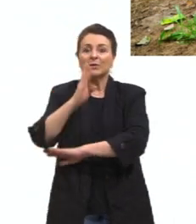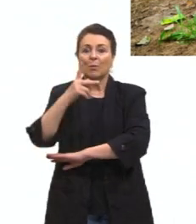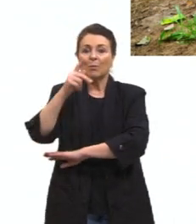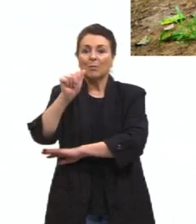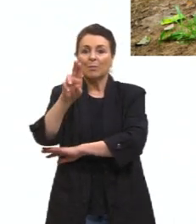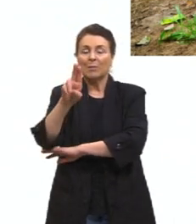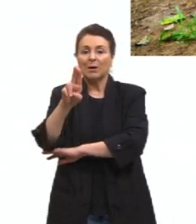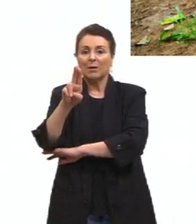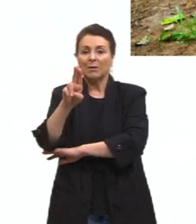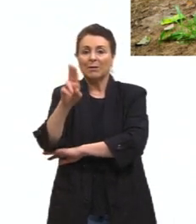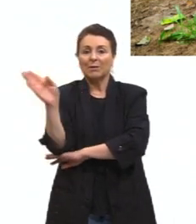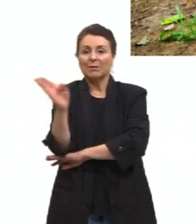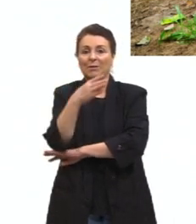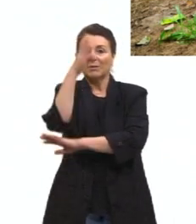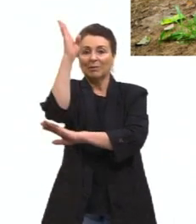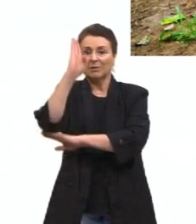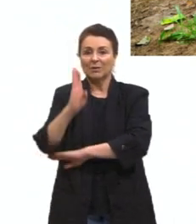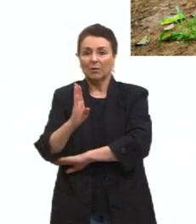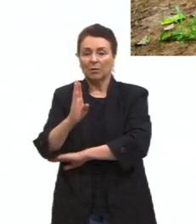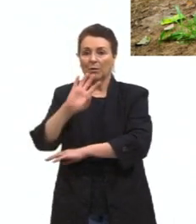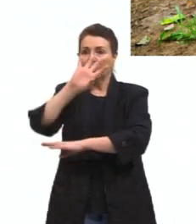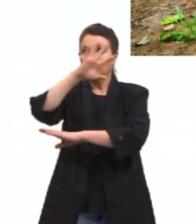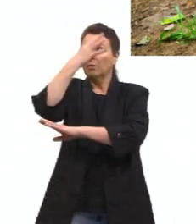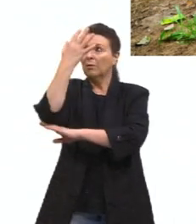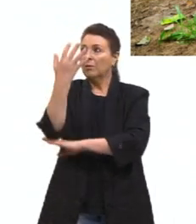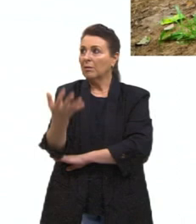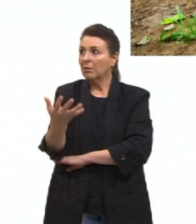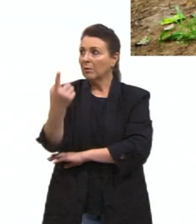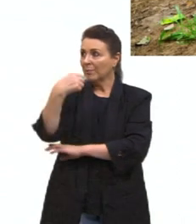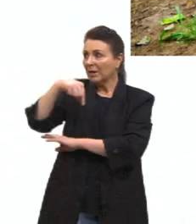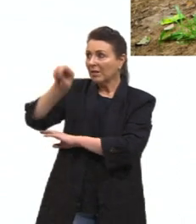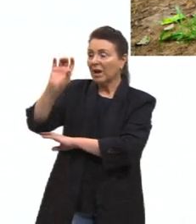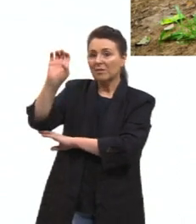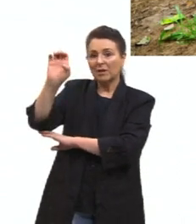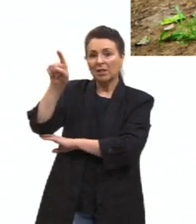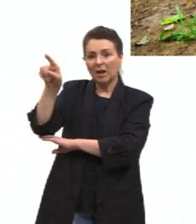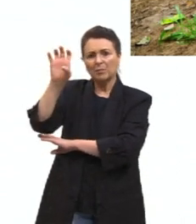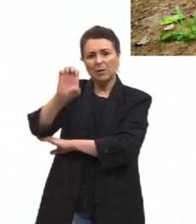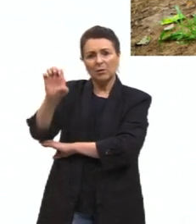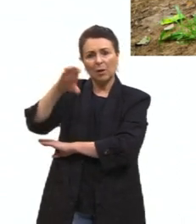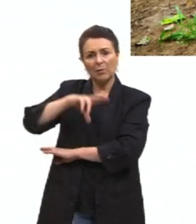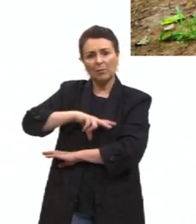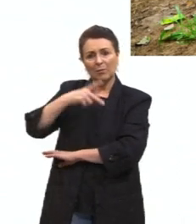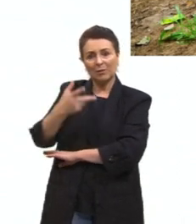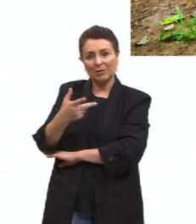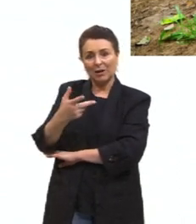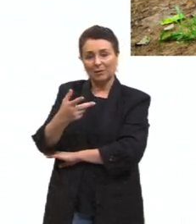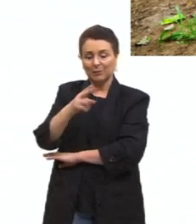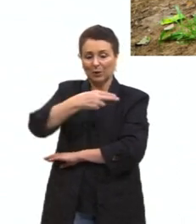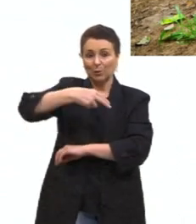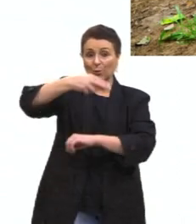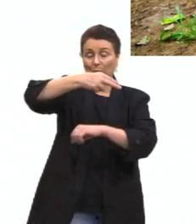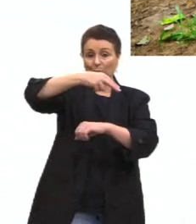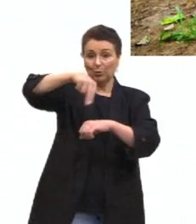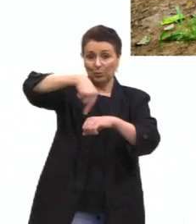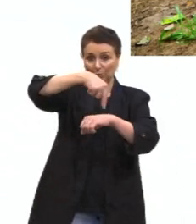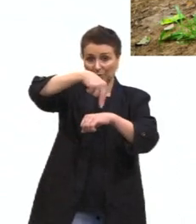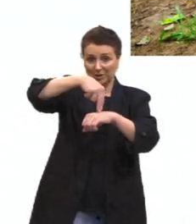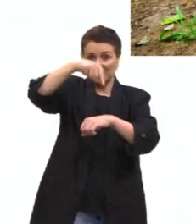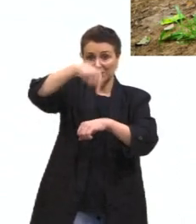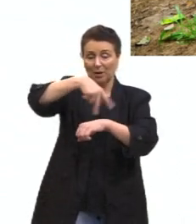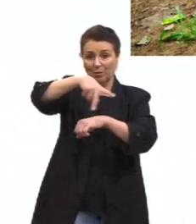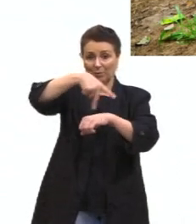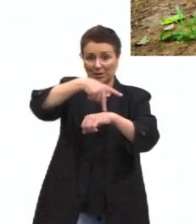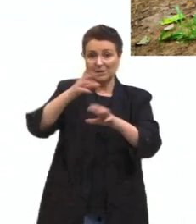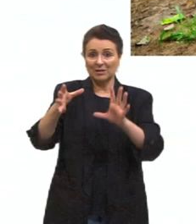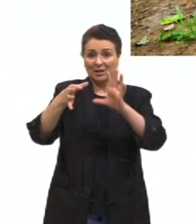pegavam, derrubavam as árvores, mandavam para Portugal para lucrar com isso. Então, o nosso país está ligado, a fundação dele, a esse